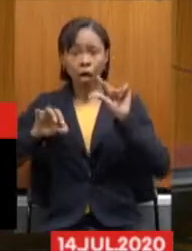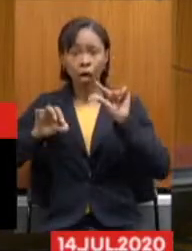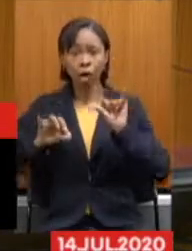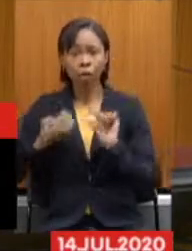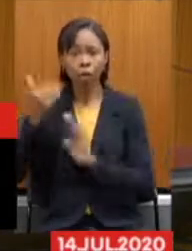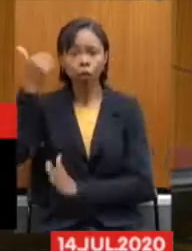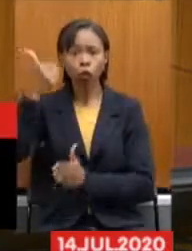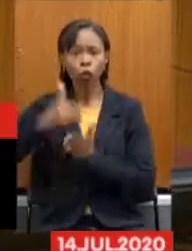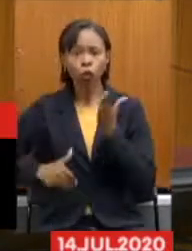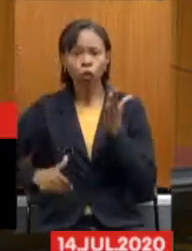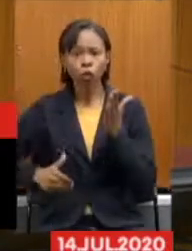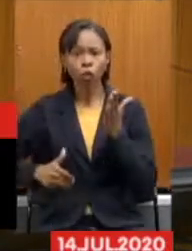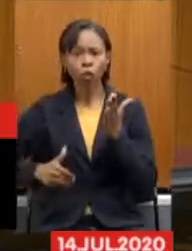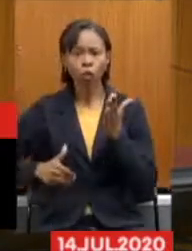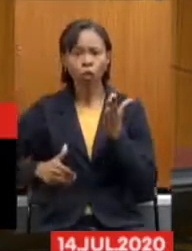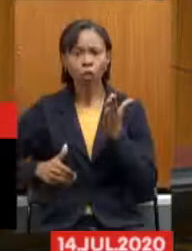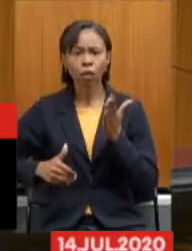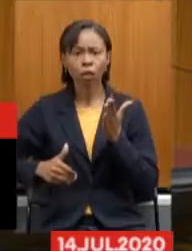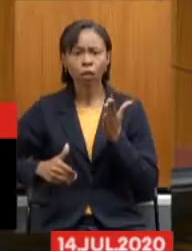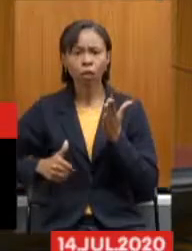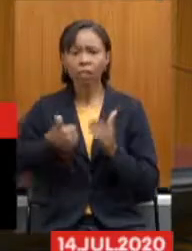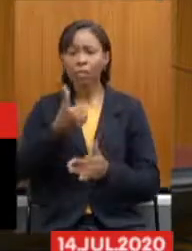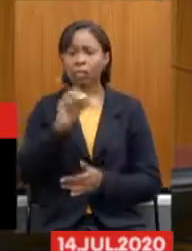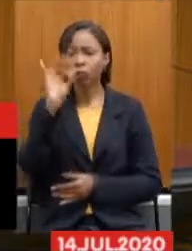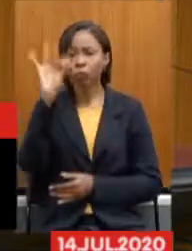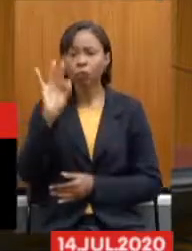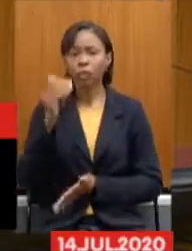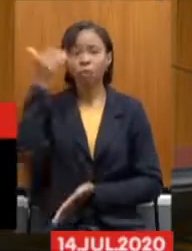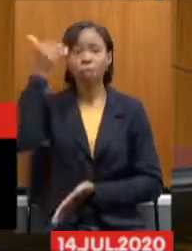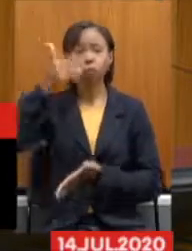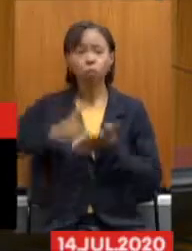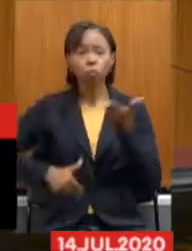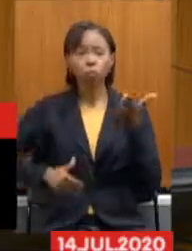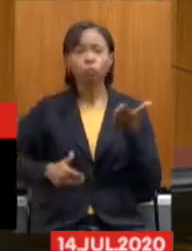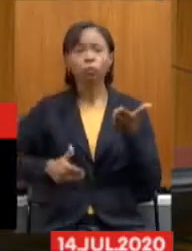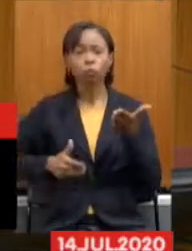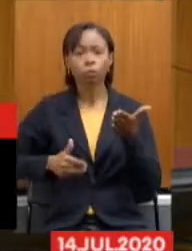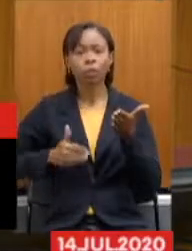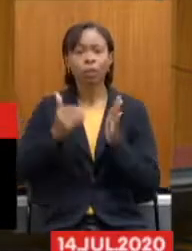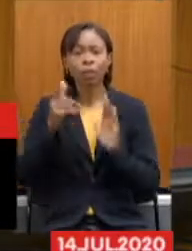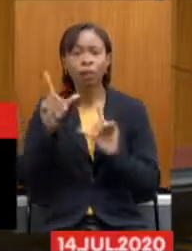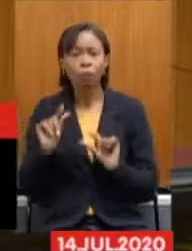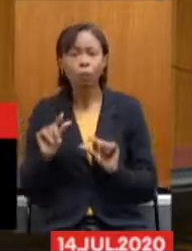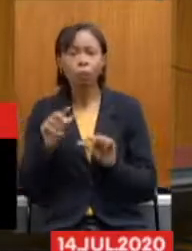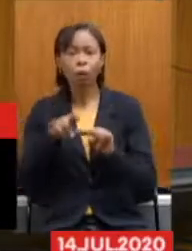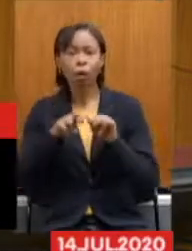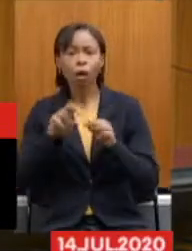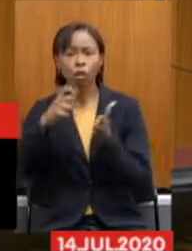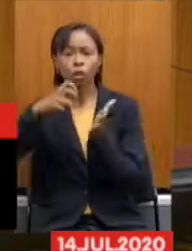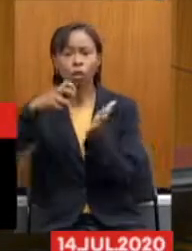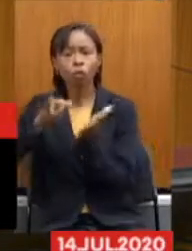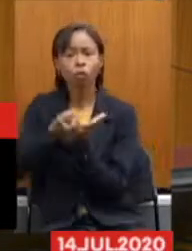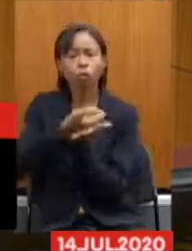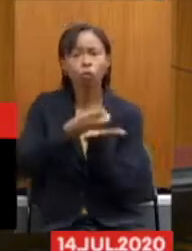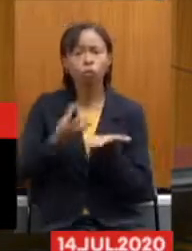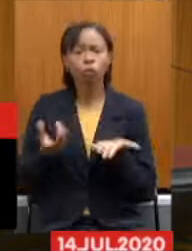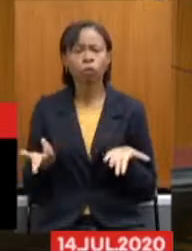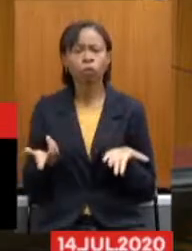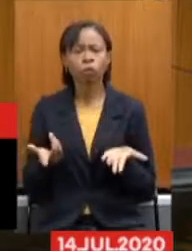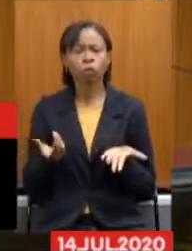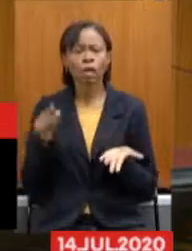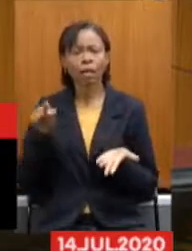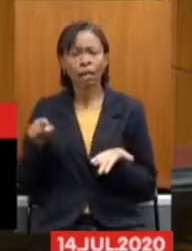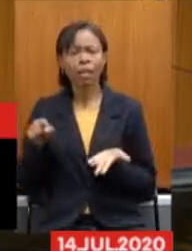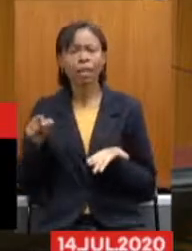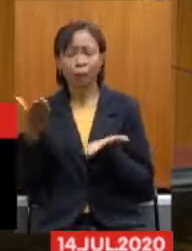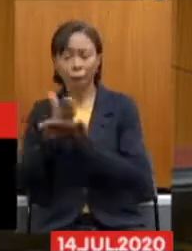Ela vai sair com 10% a menos no seu salário em função dos tributos. Ela vai sair com uma notícia de que ela vai ter que trabalhar mais